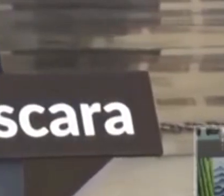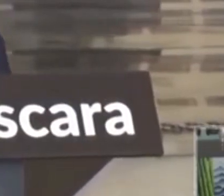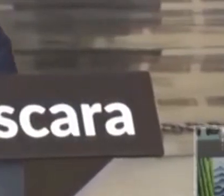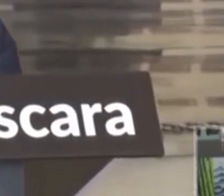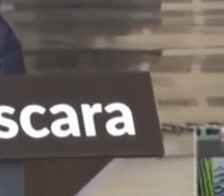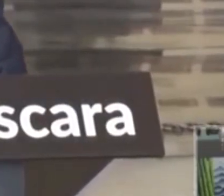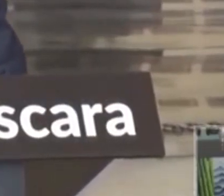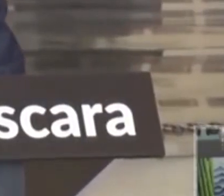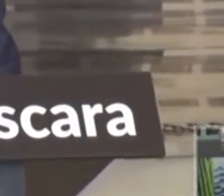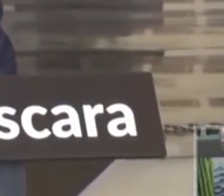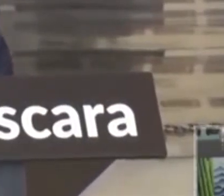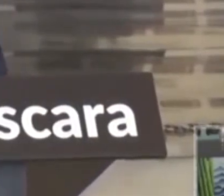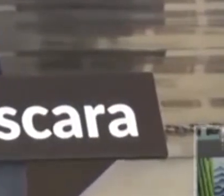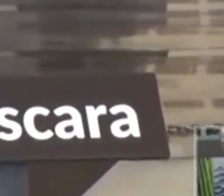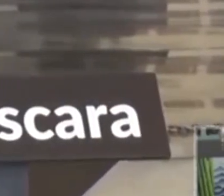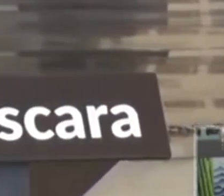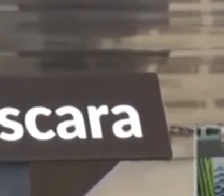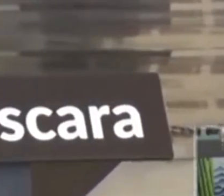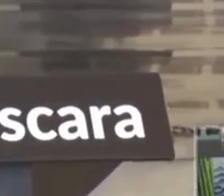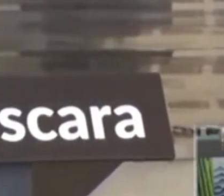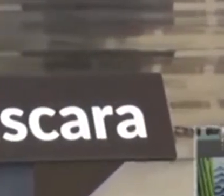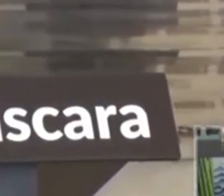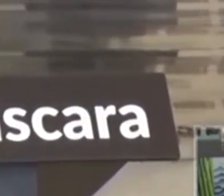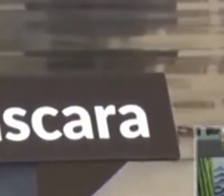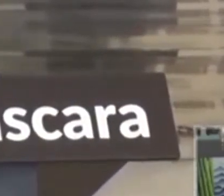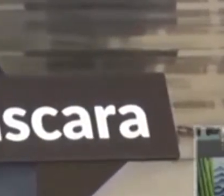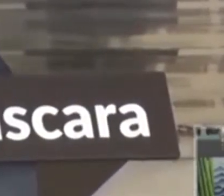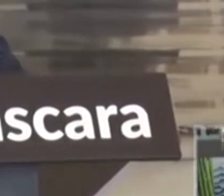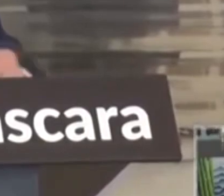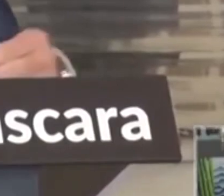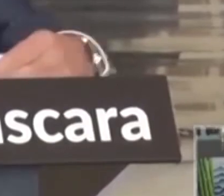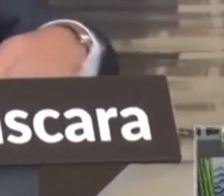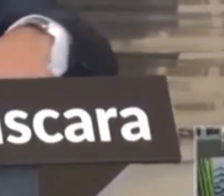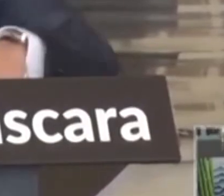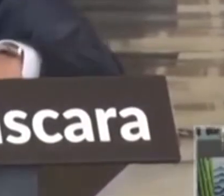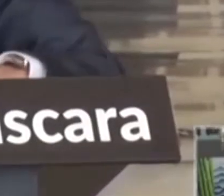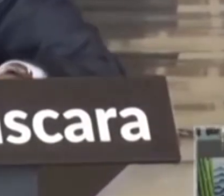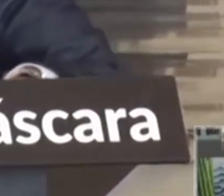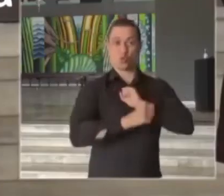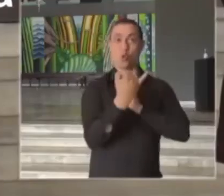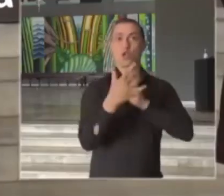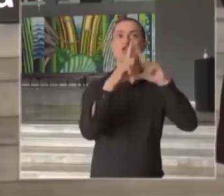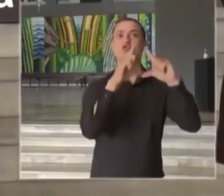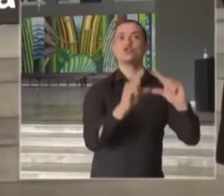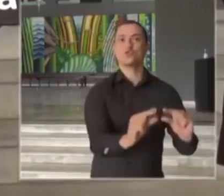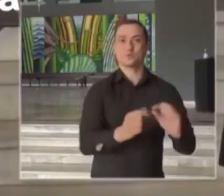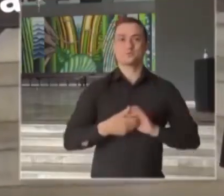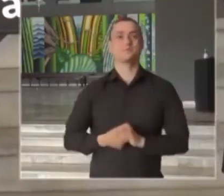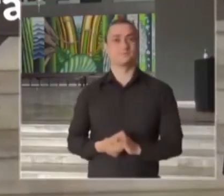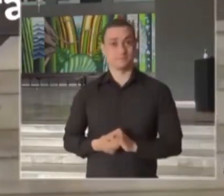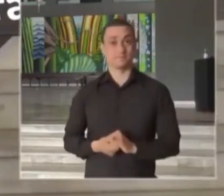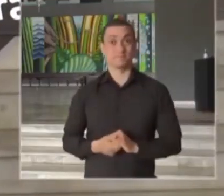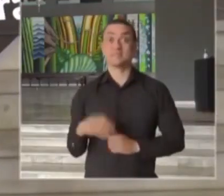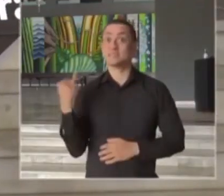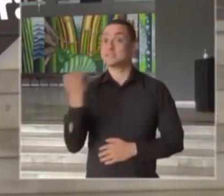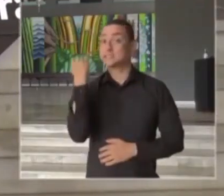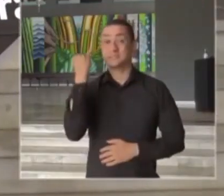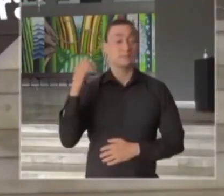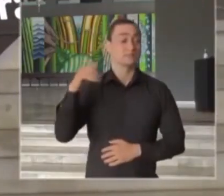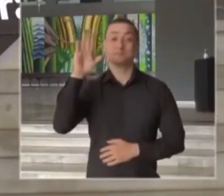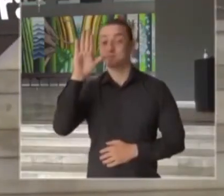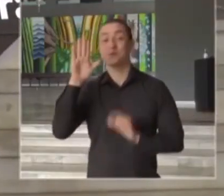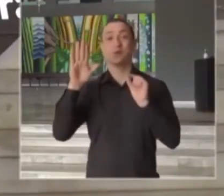municípios estabilizaram ou diminuíram o seu número de casos. E, muito importante,